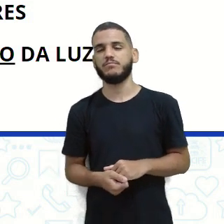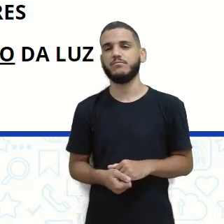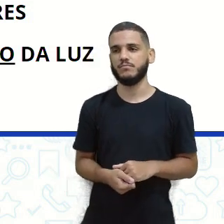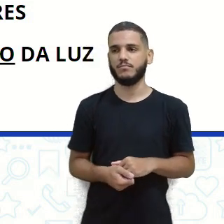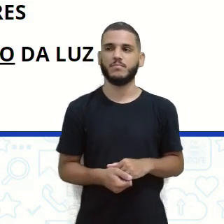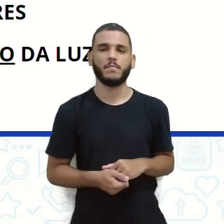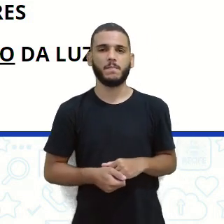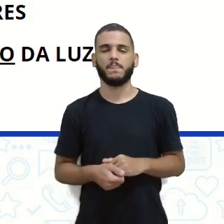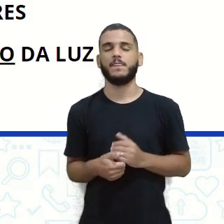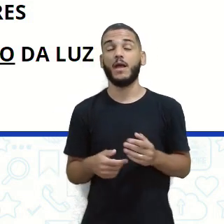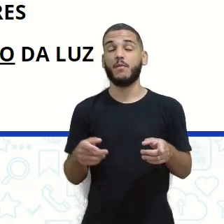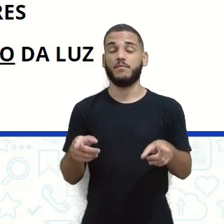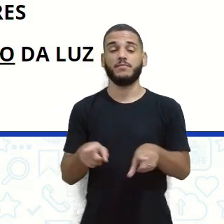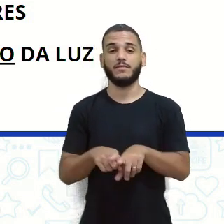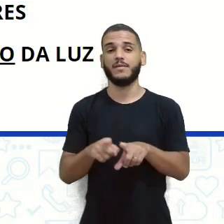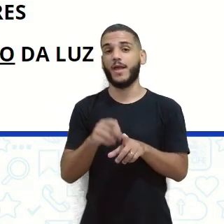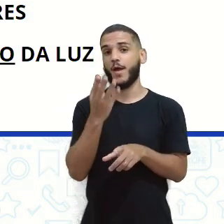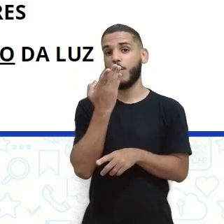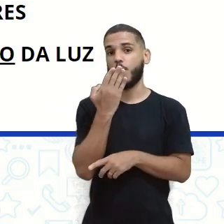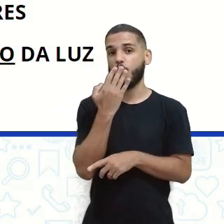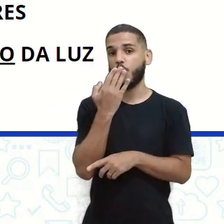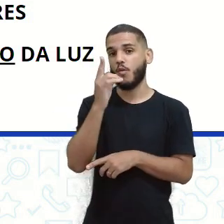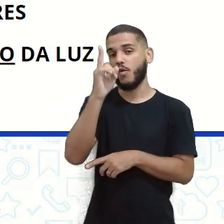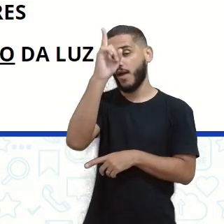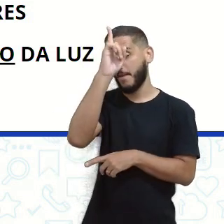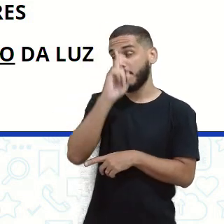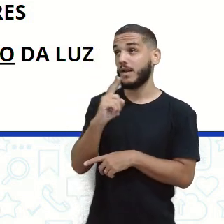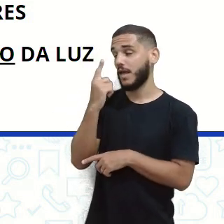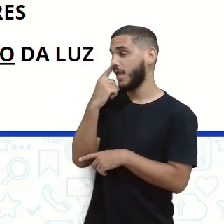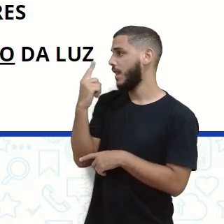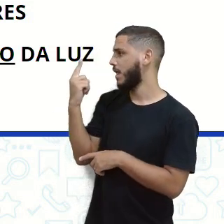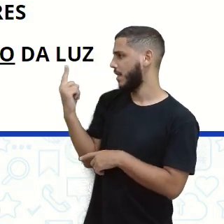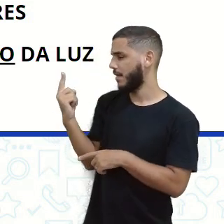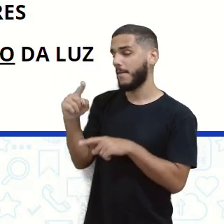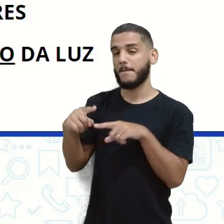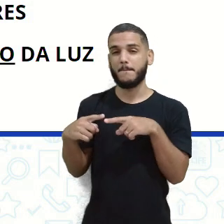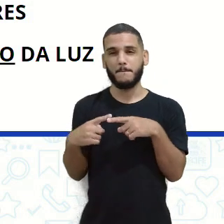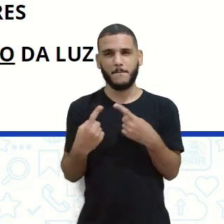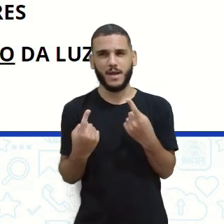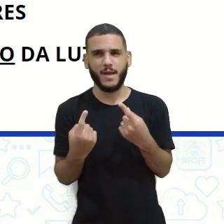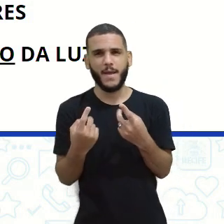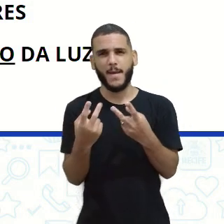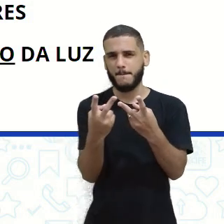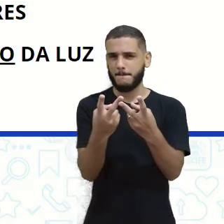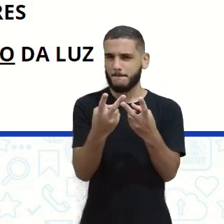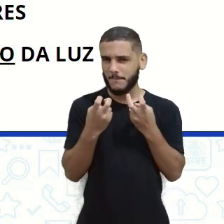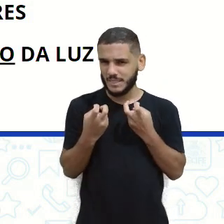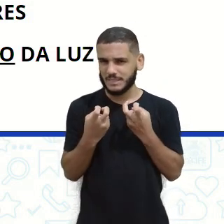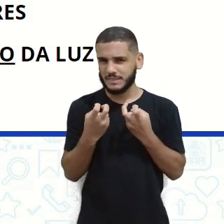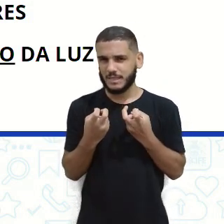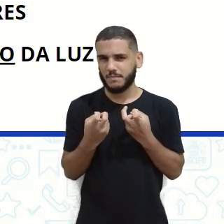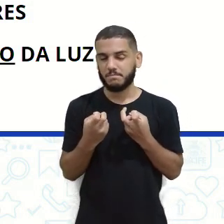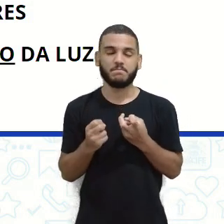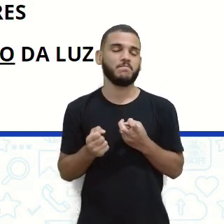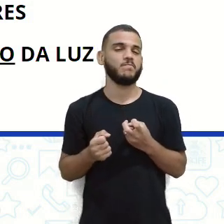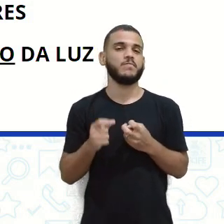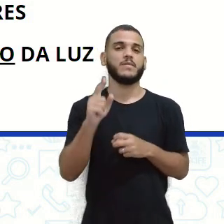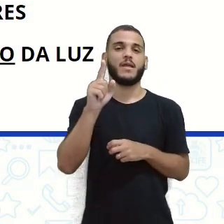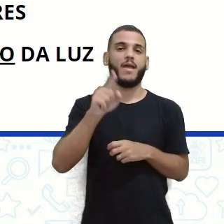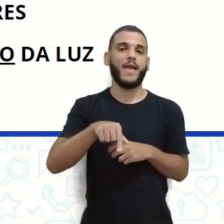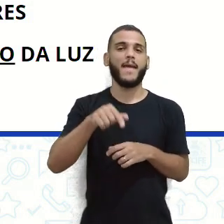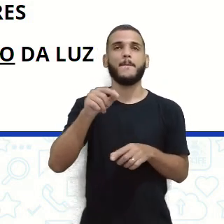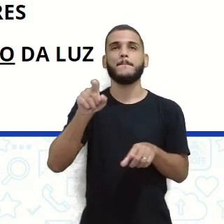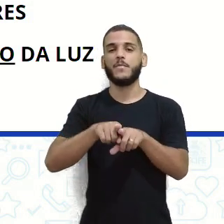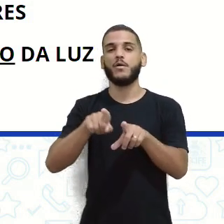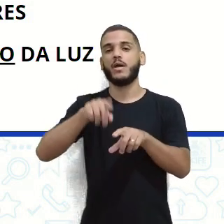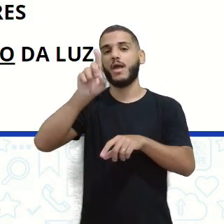início da manhã também, né. Que fica daquele jeito. Mas, se você olhar, olha lá, sol de meio-dia. Tenta olhar para cima. Eita, professora, vai queimar